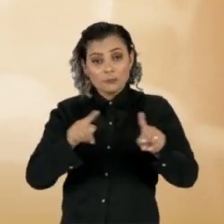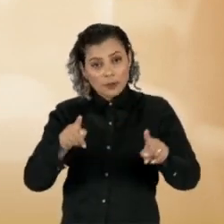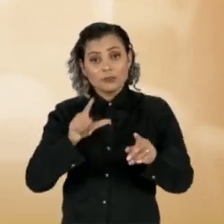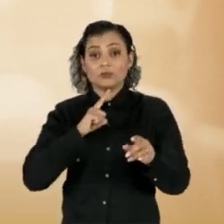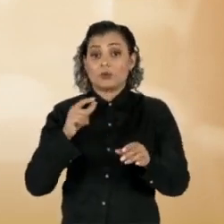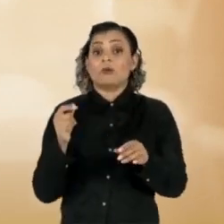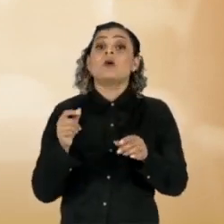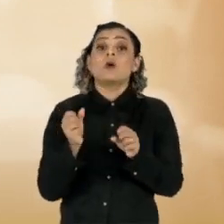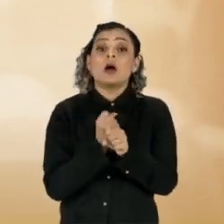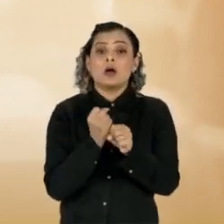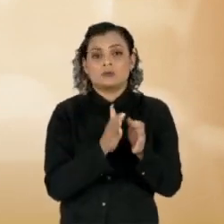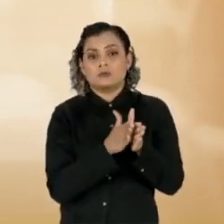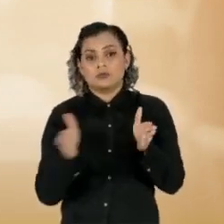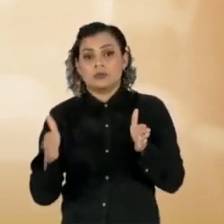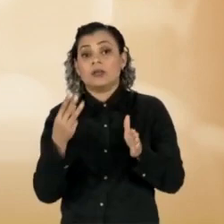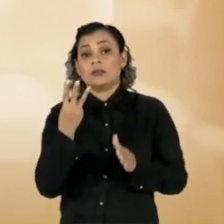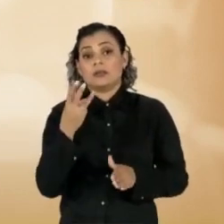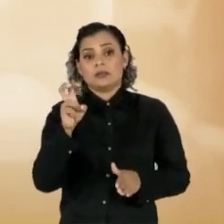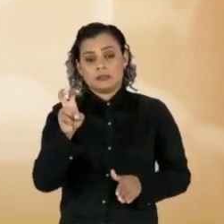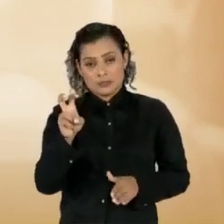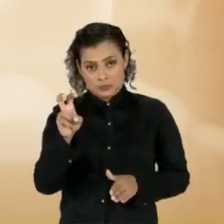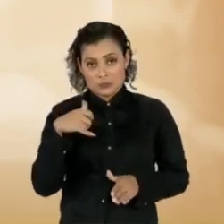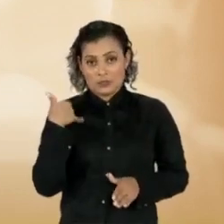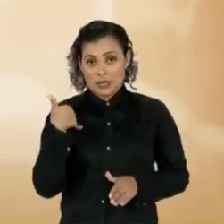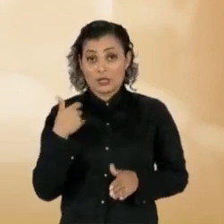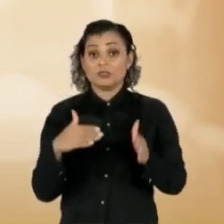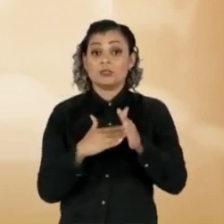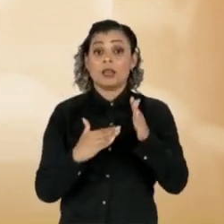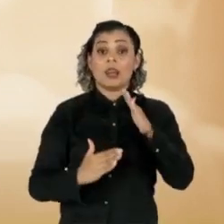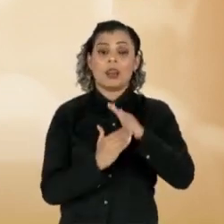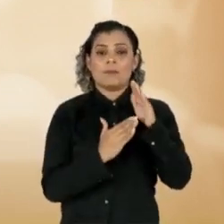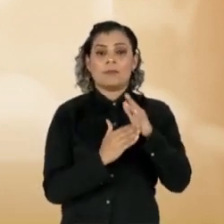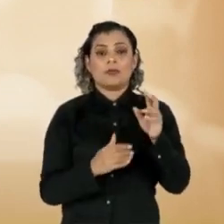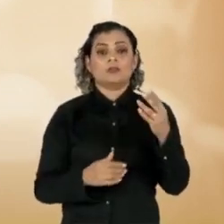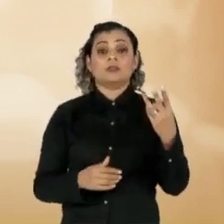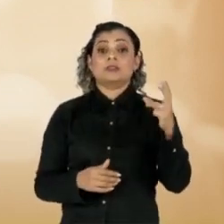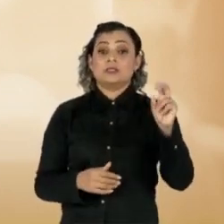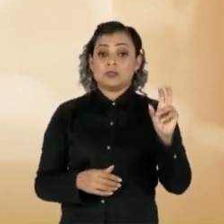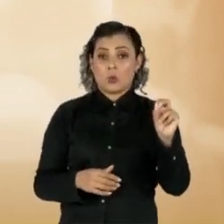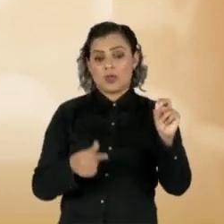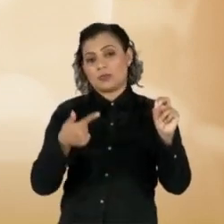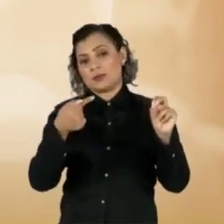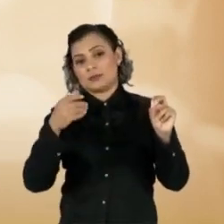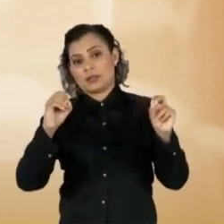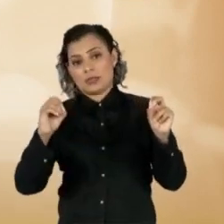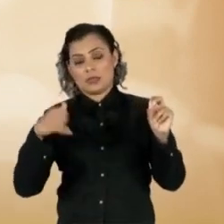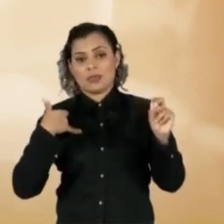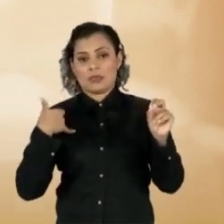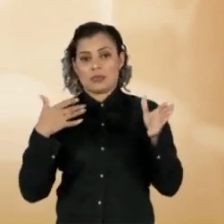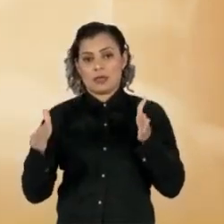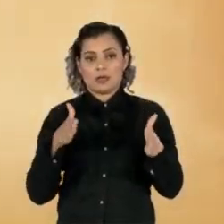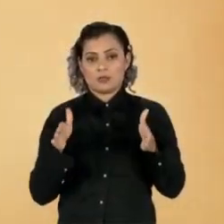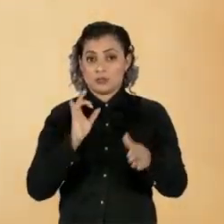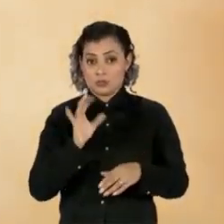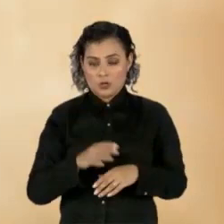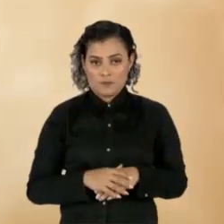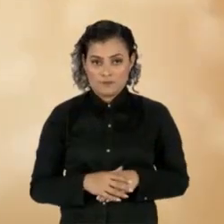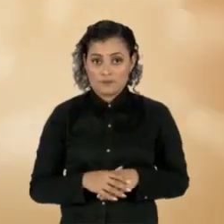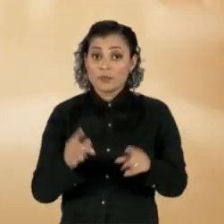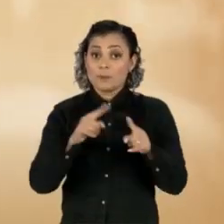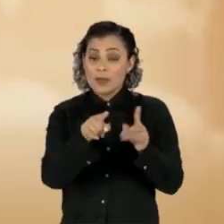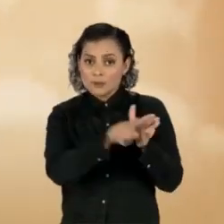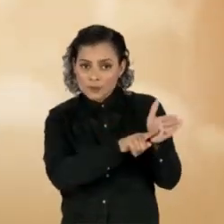passa para 35 anos, e a idade limite para a reserva passaria a variar entre 50 e 70. Um